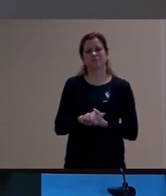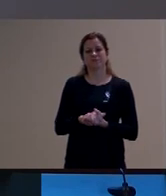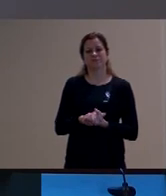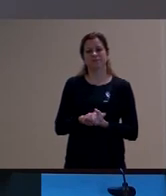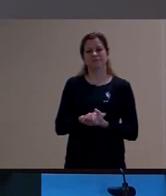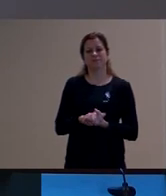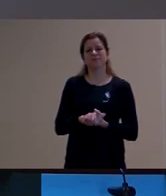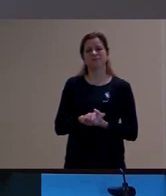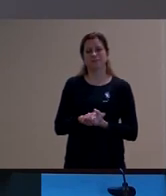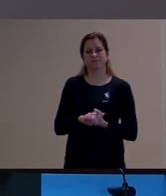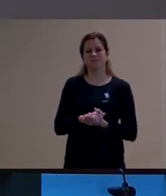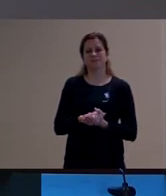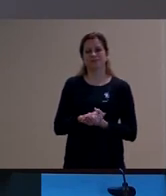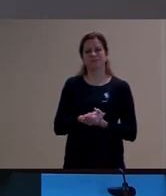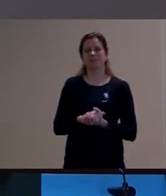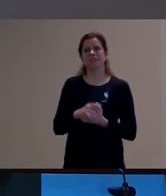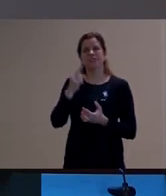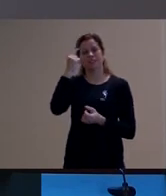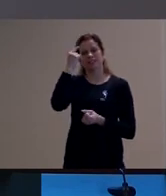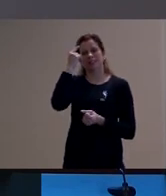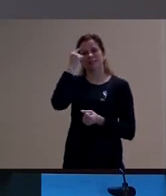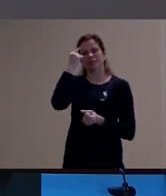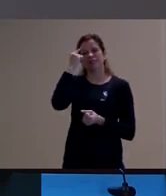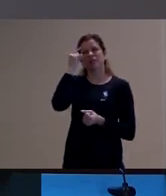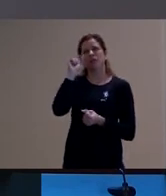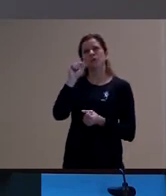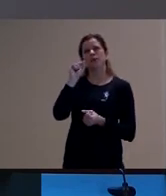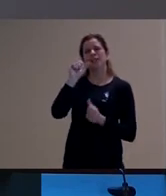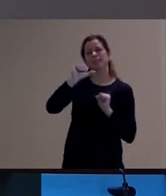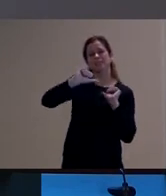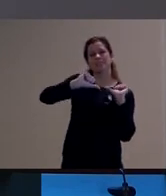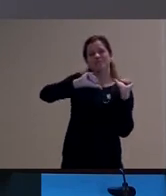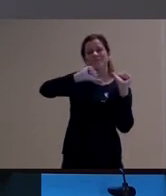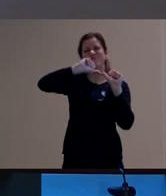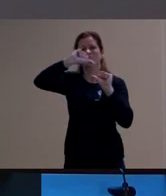bom isso tem a ver com essas transformações assim